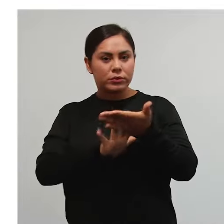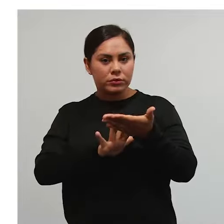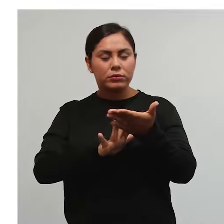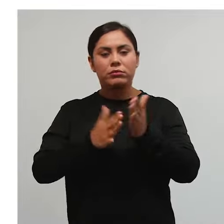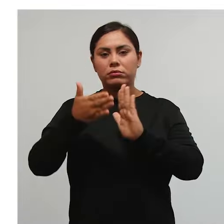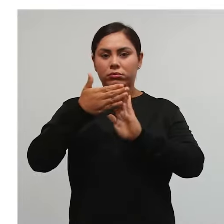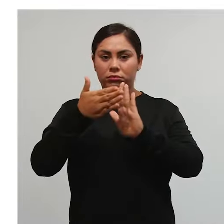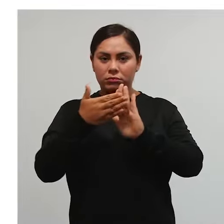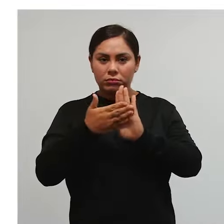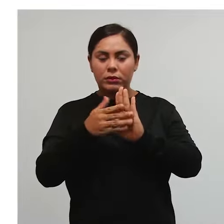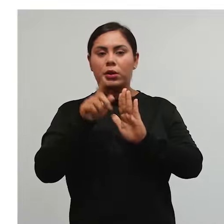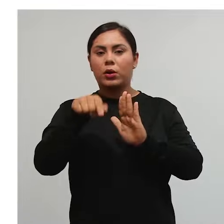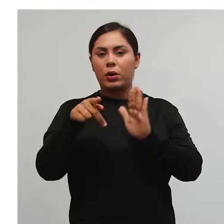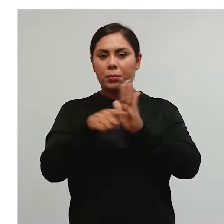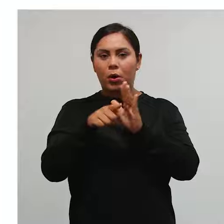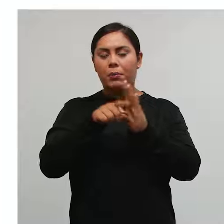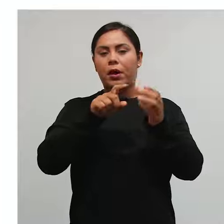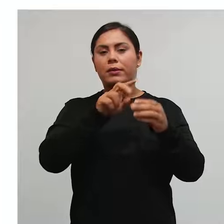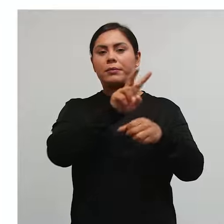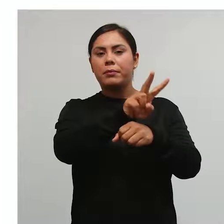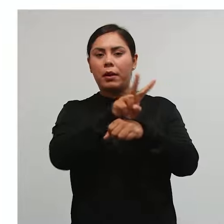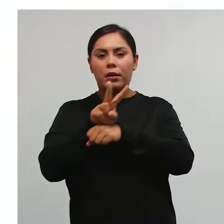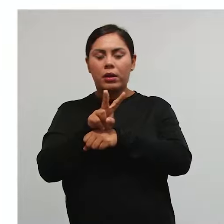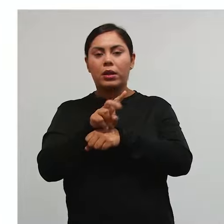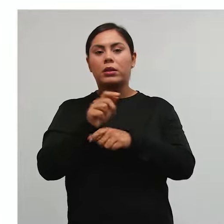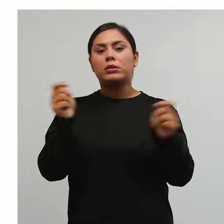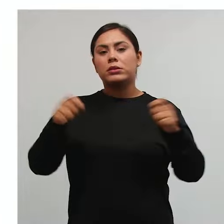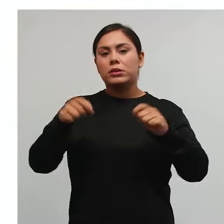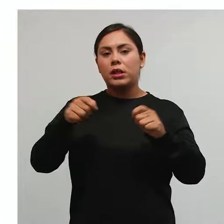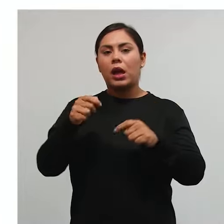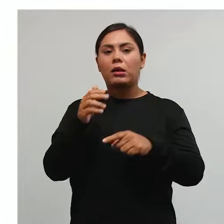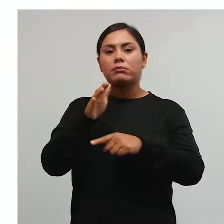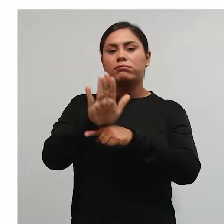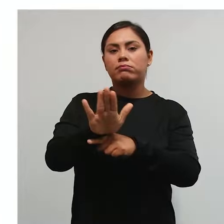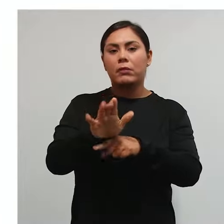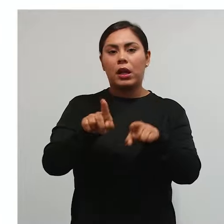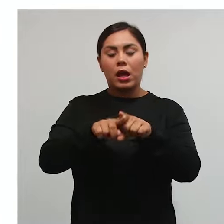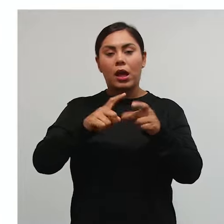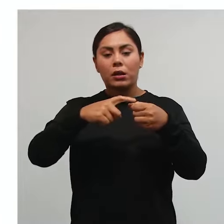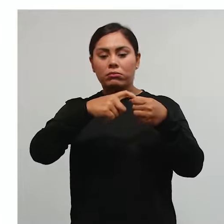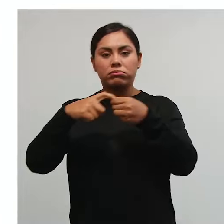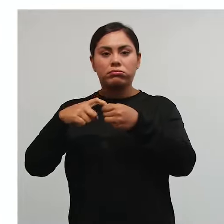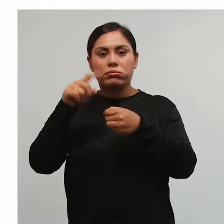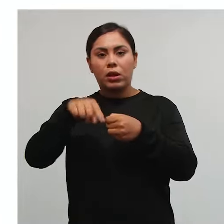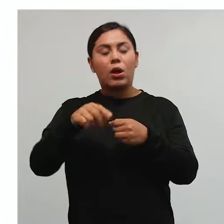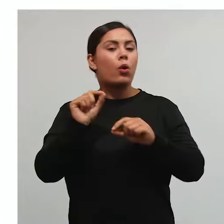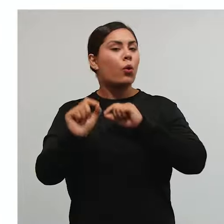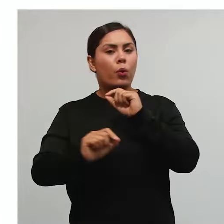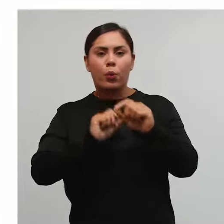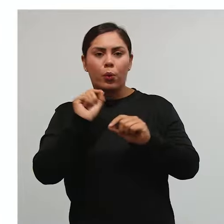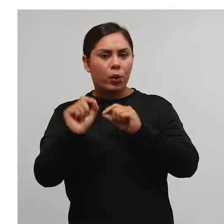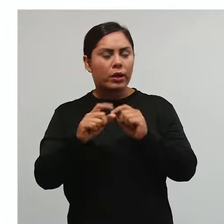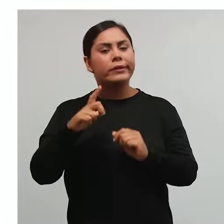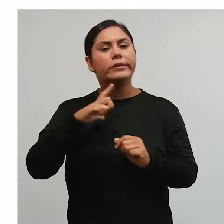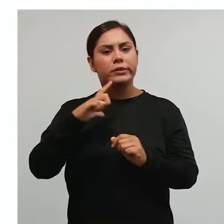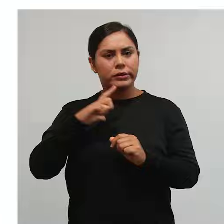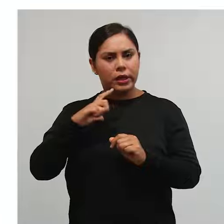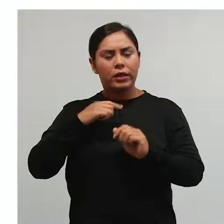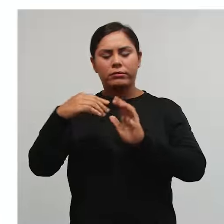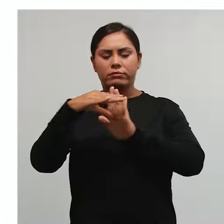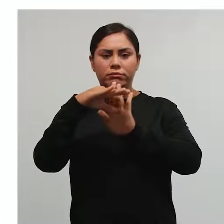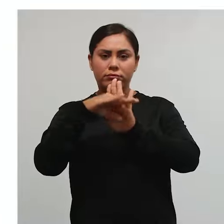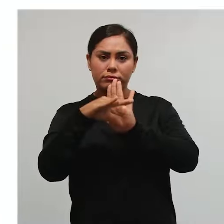anteriormente prestada e serve de uma contraprestação a essa. E aí, gente, tem uma nomenclatura